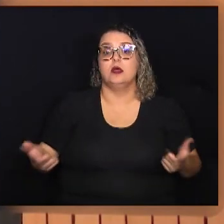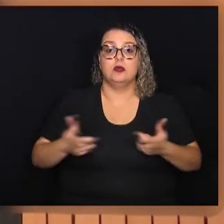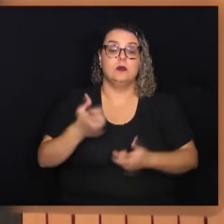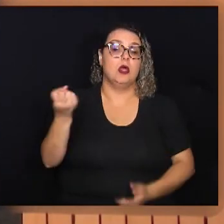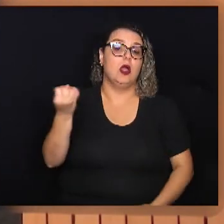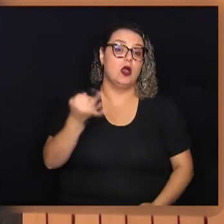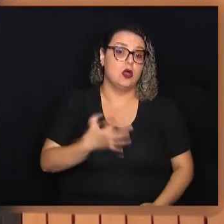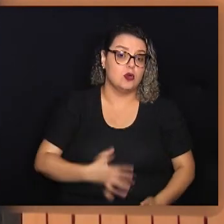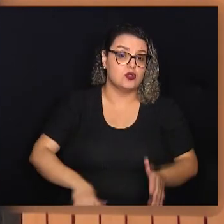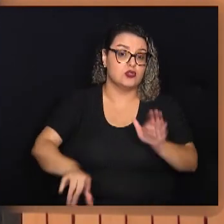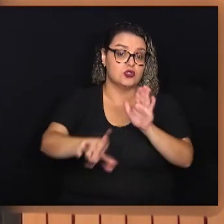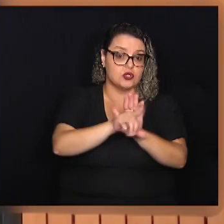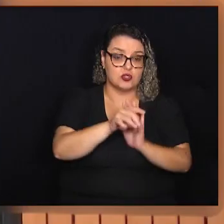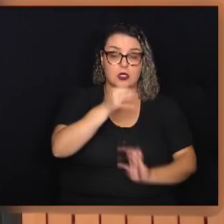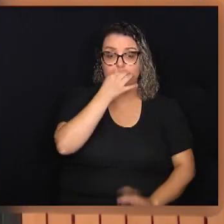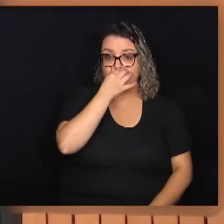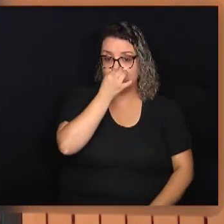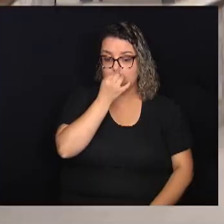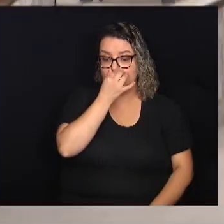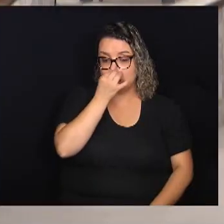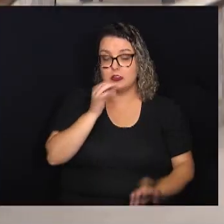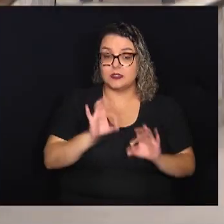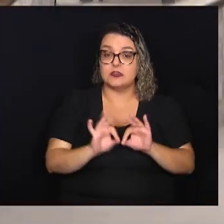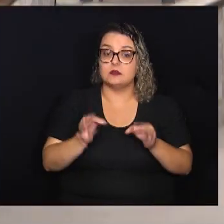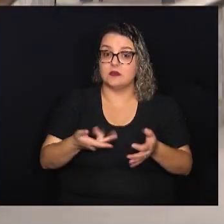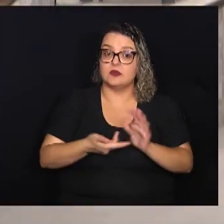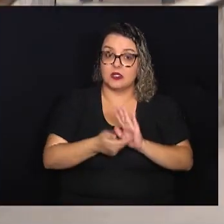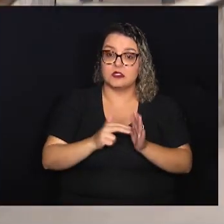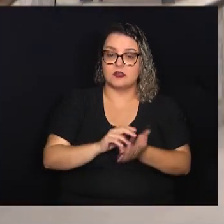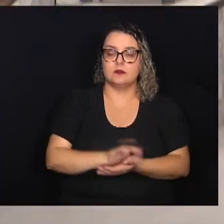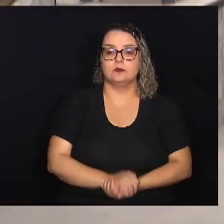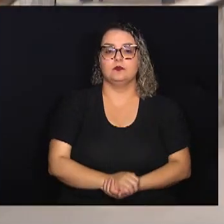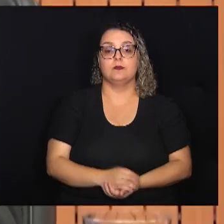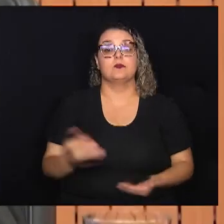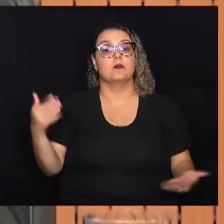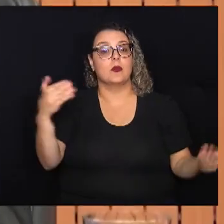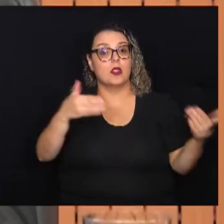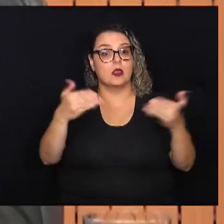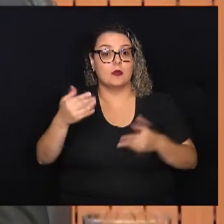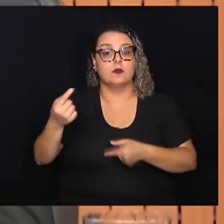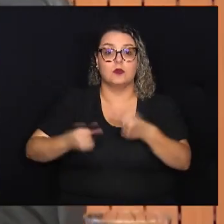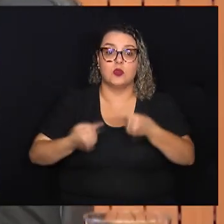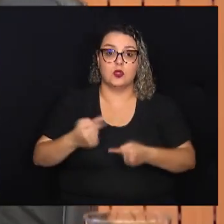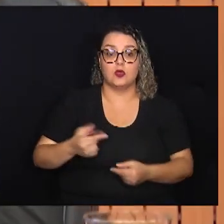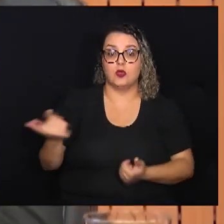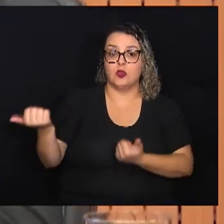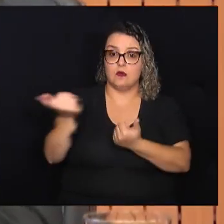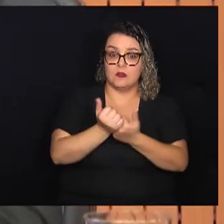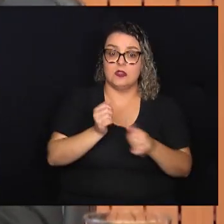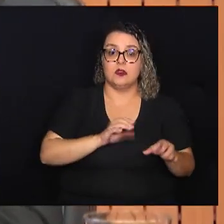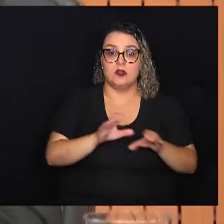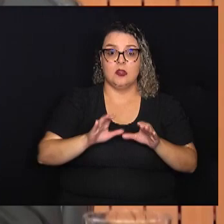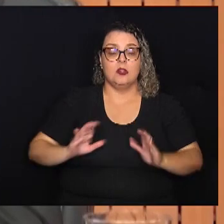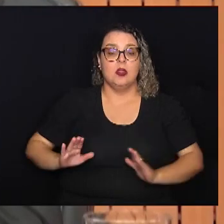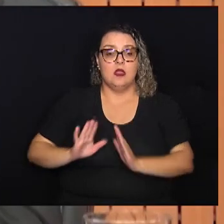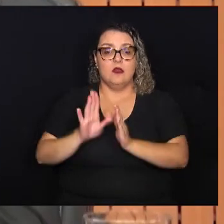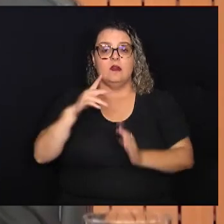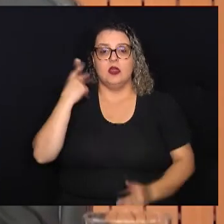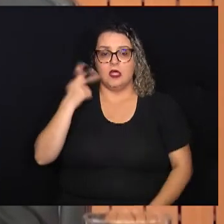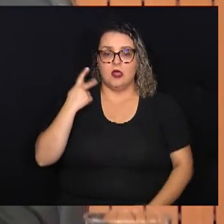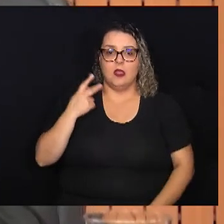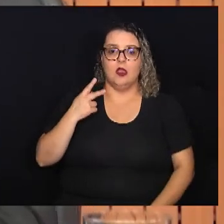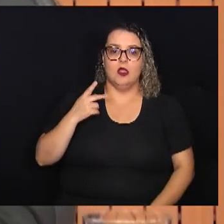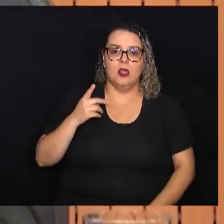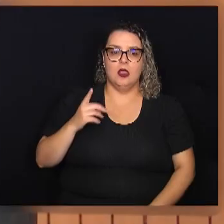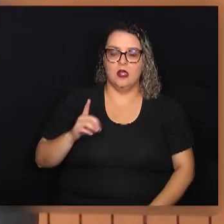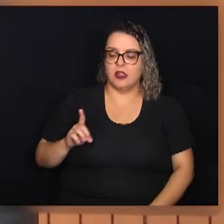de legislação, simplificar nesse sentido. Também participaram do debate o vice-coordenador da Frente Parlamentar,